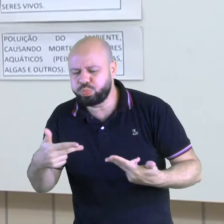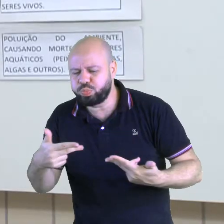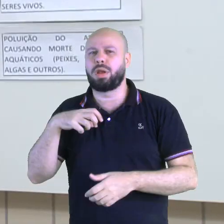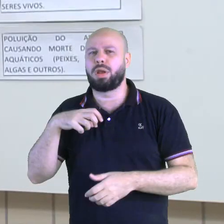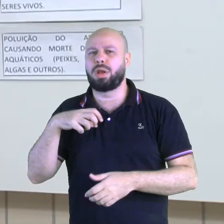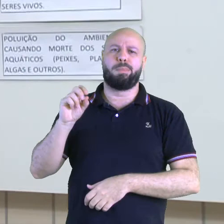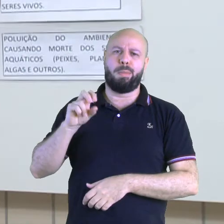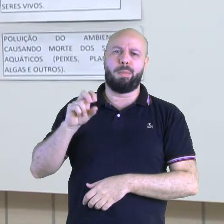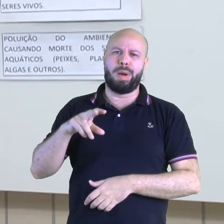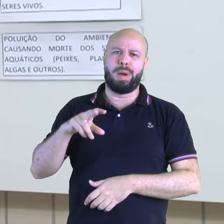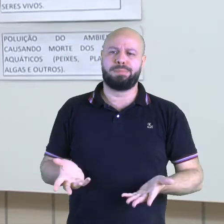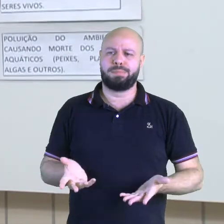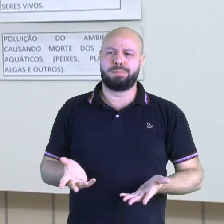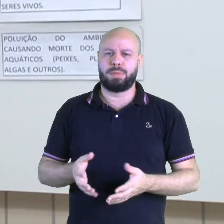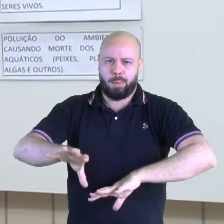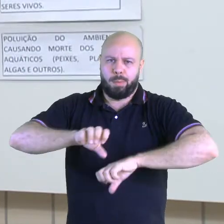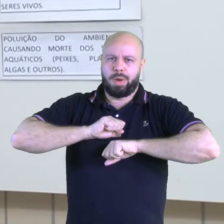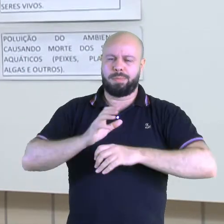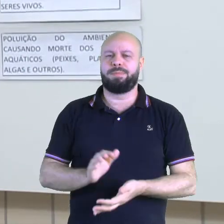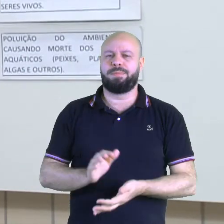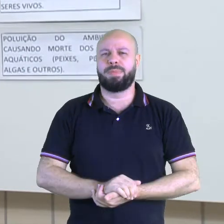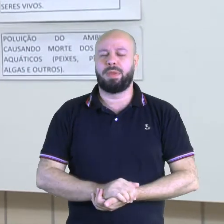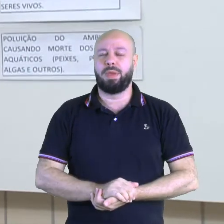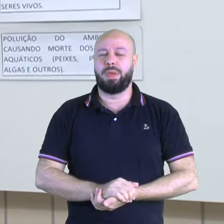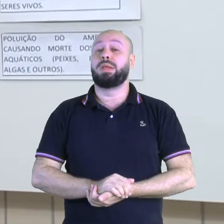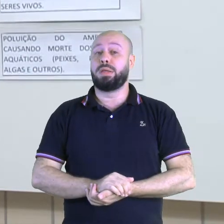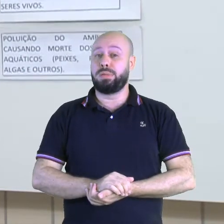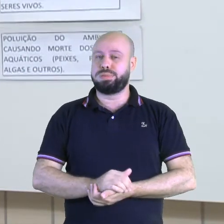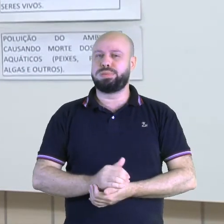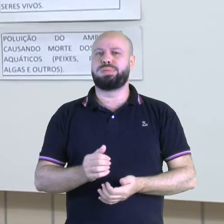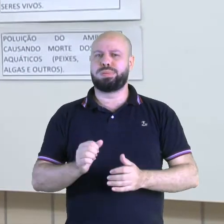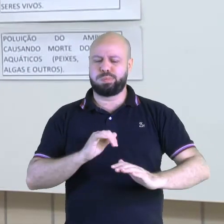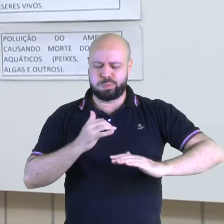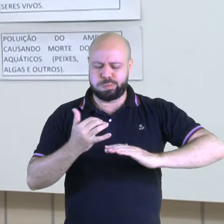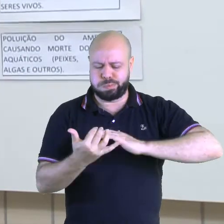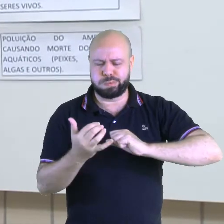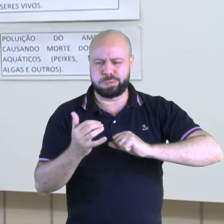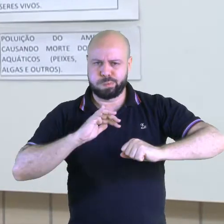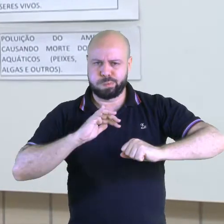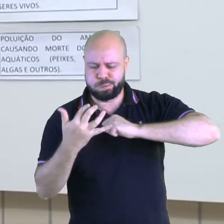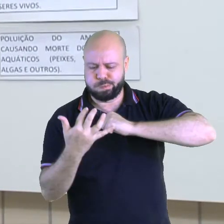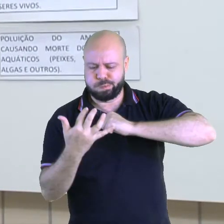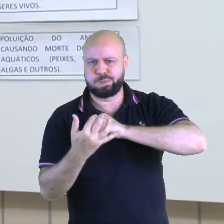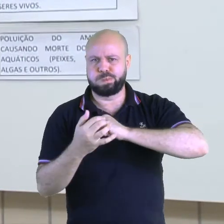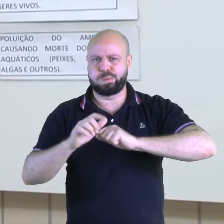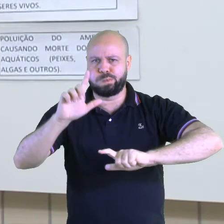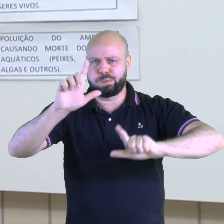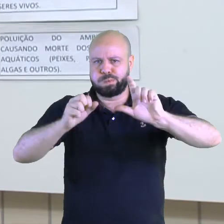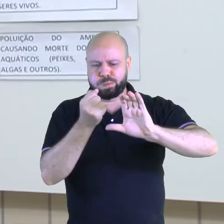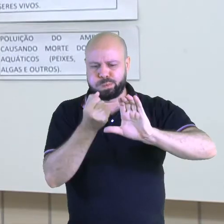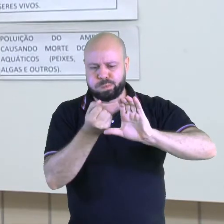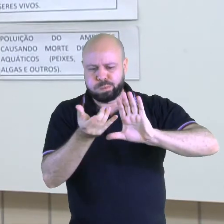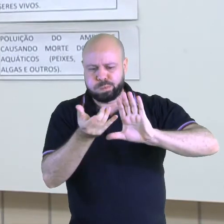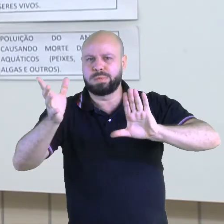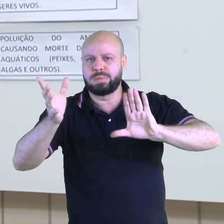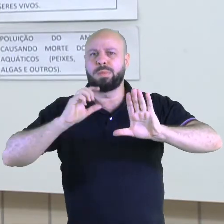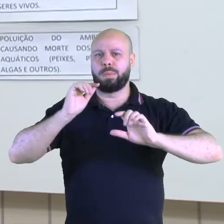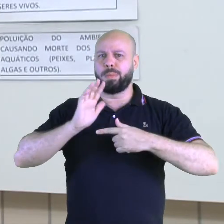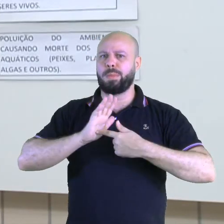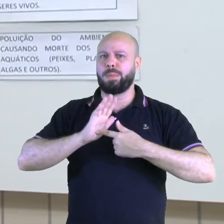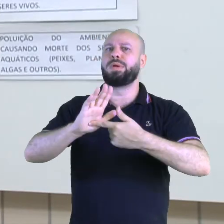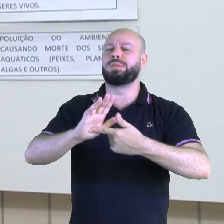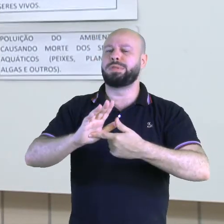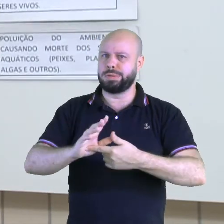divulgado na mídia. algo bem discutido também sobre essa poluição do solo. Porque ela causa muitas